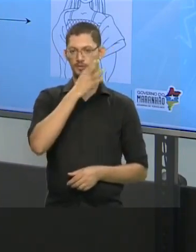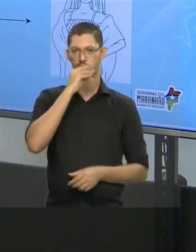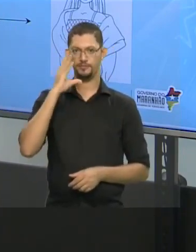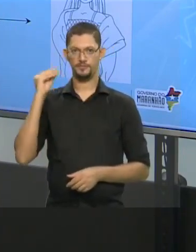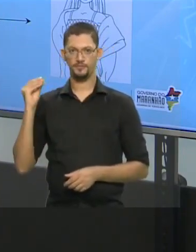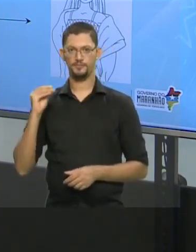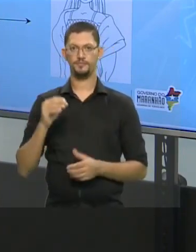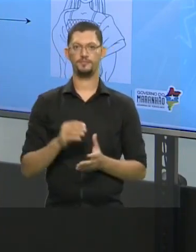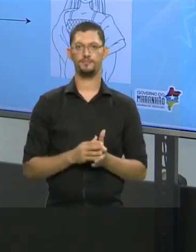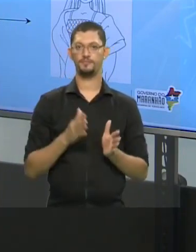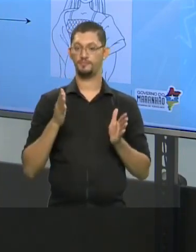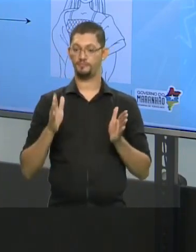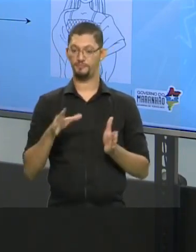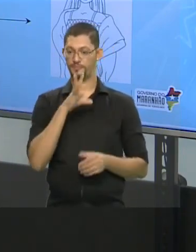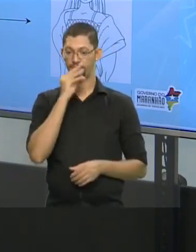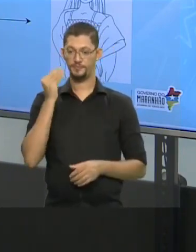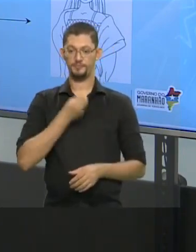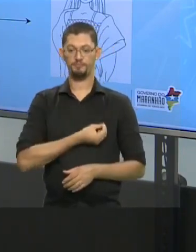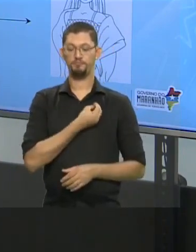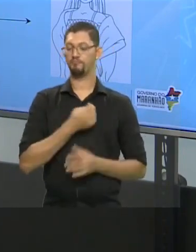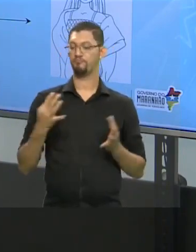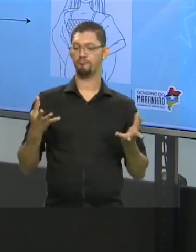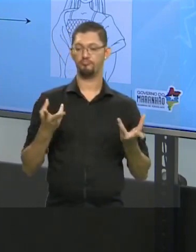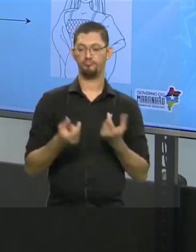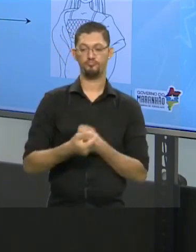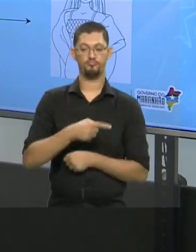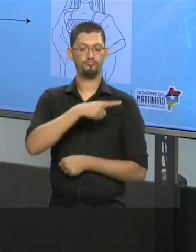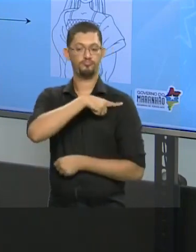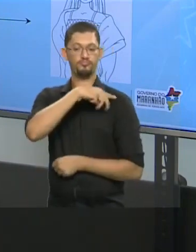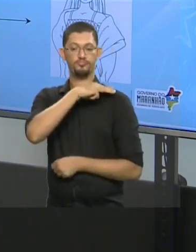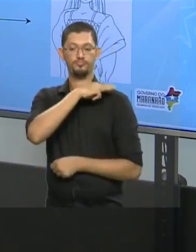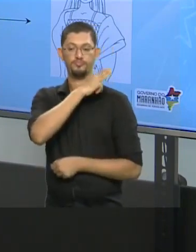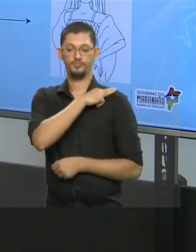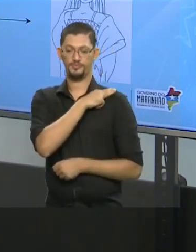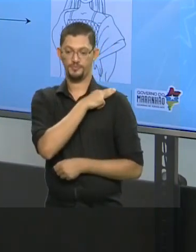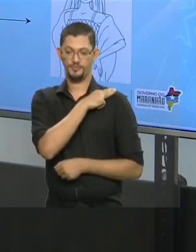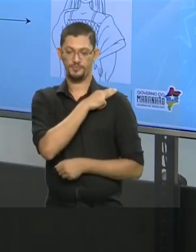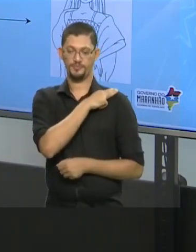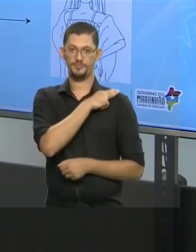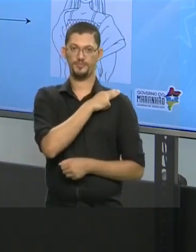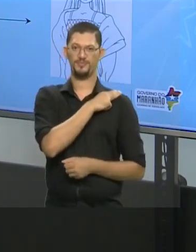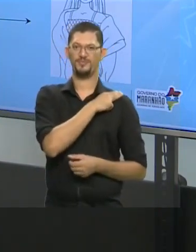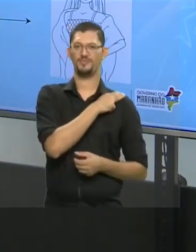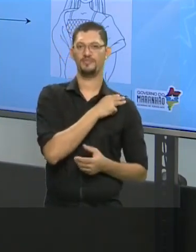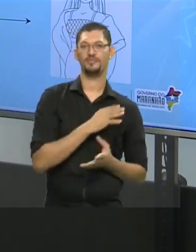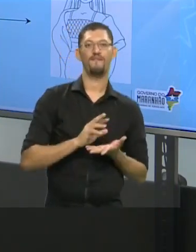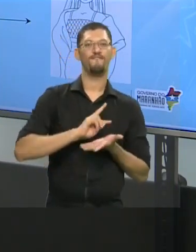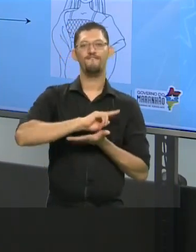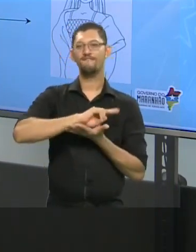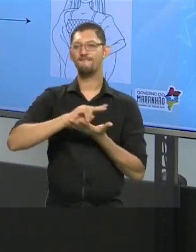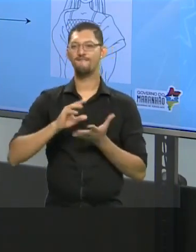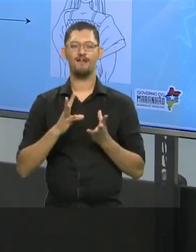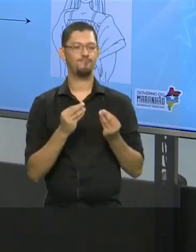nessa etapa maravilhosa da vida, do ensino médio, nesses três anos onde muita coisa está acontecendo